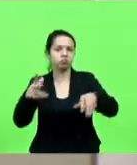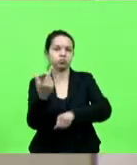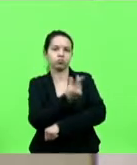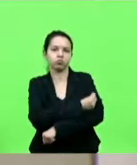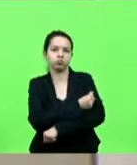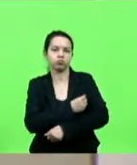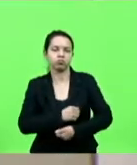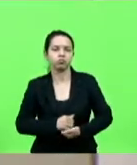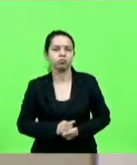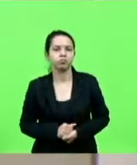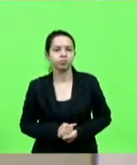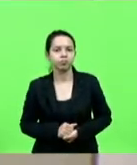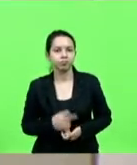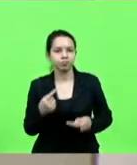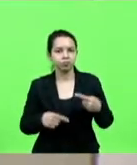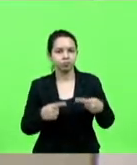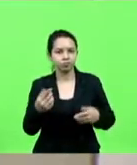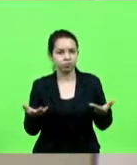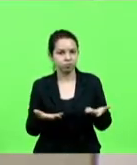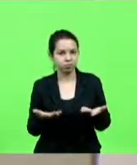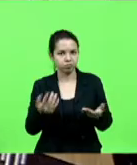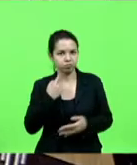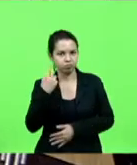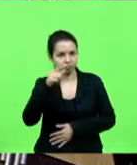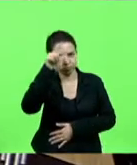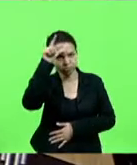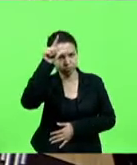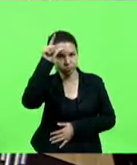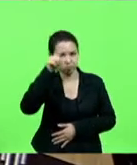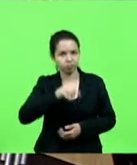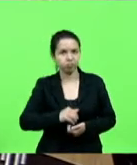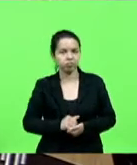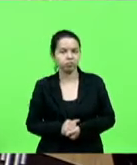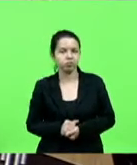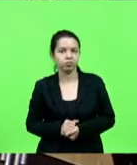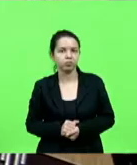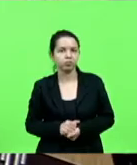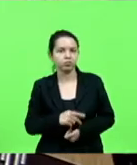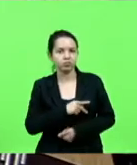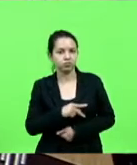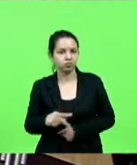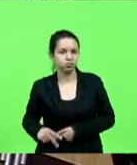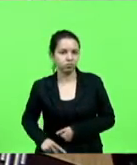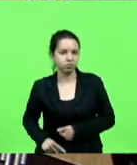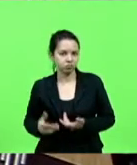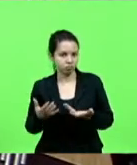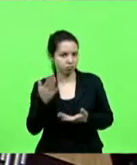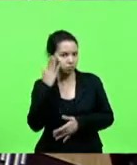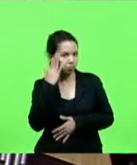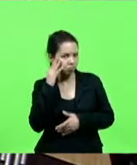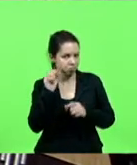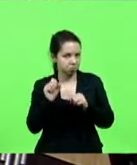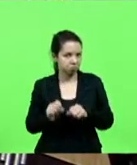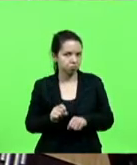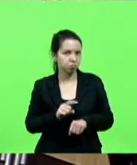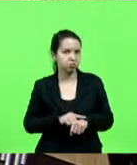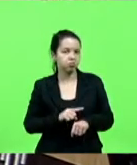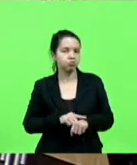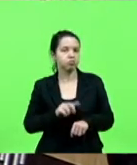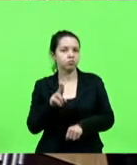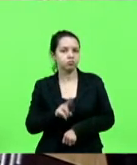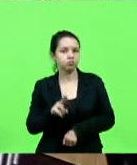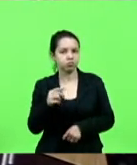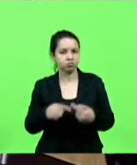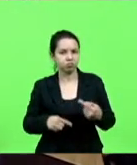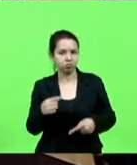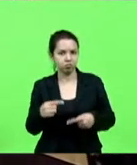Para discutir a matéria, com a palavra o deputado Sargento Lima. Presidente, gostaria de saber se posso utilizar o meu tempo aqui para discutir